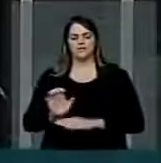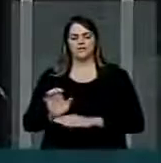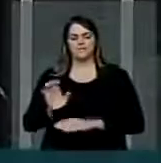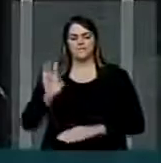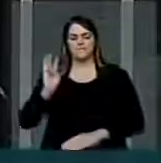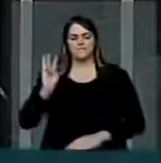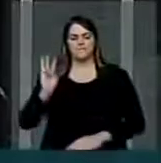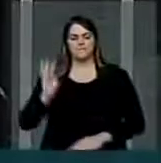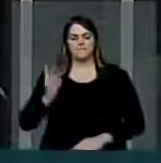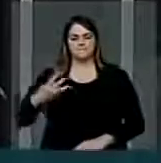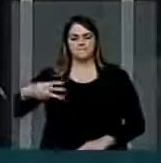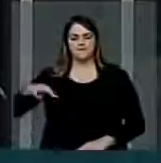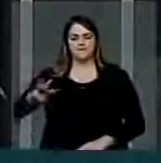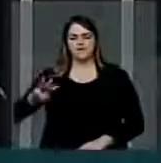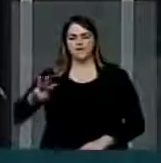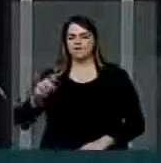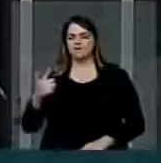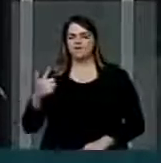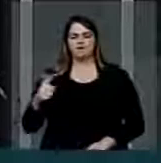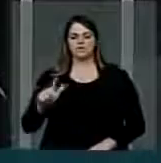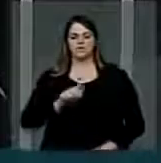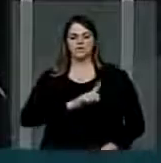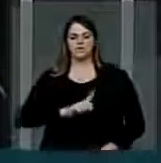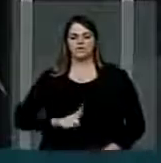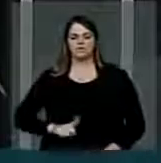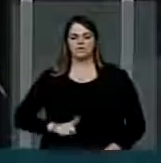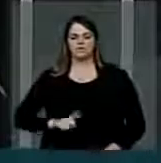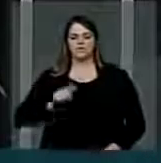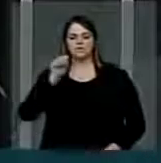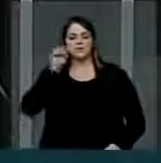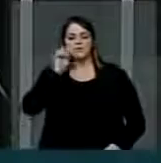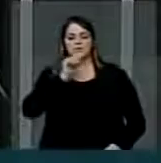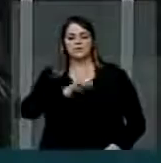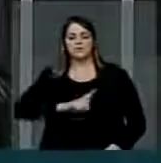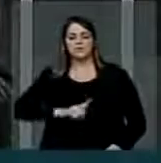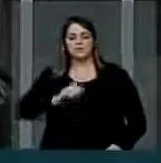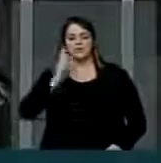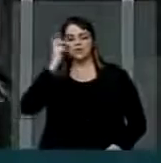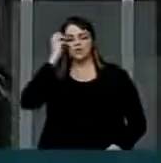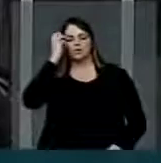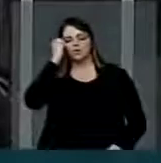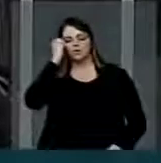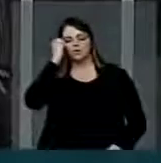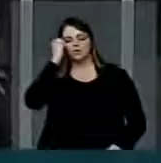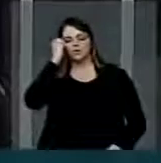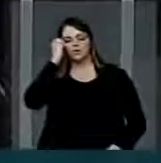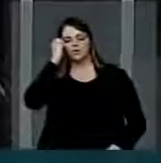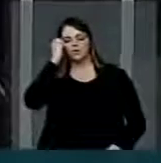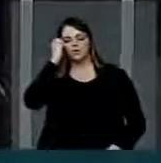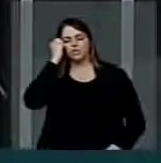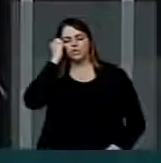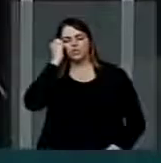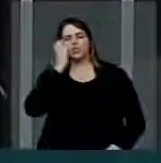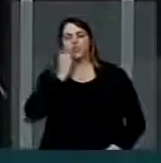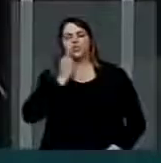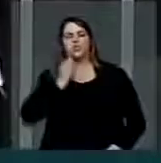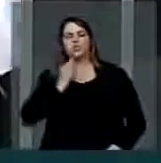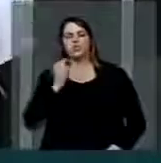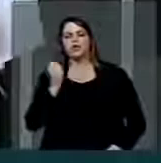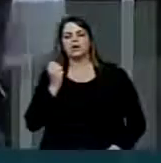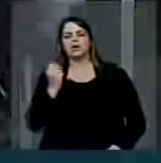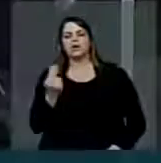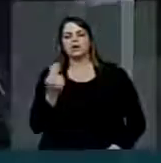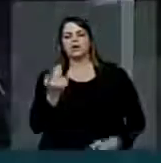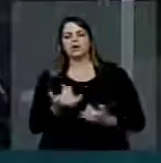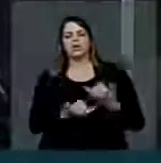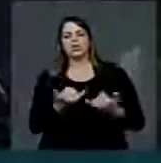A governadora apenas dorme e joga. O Estado virou um caos. São Luís e